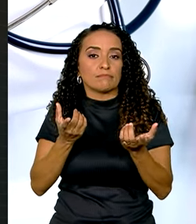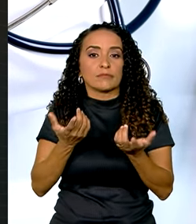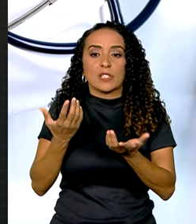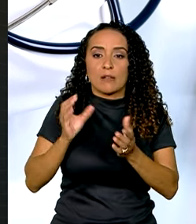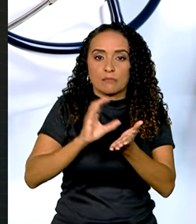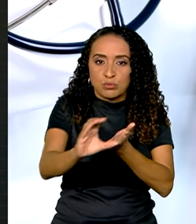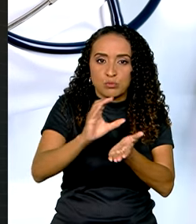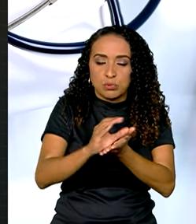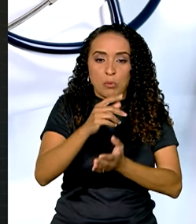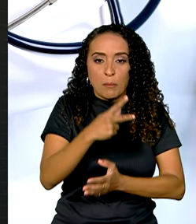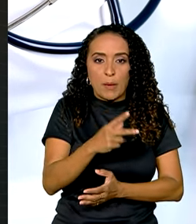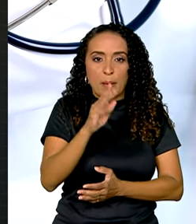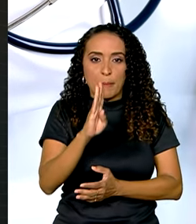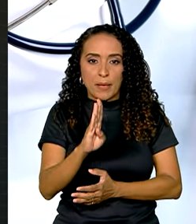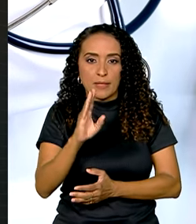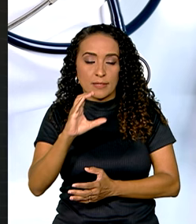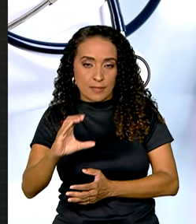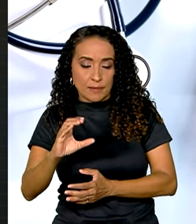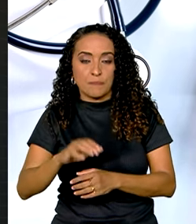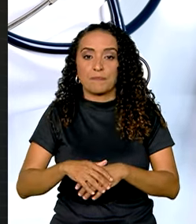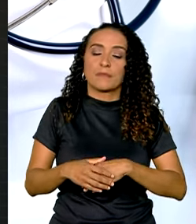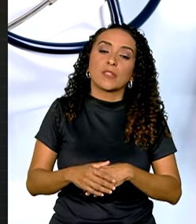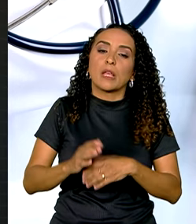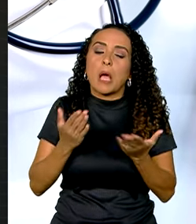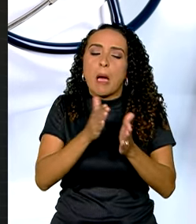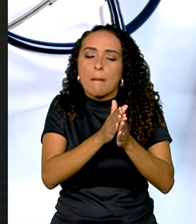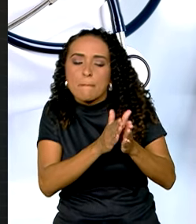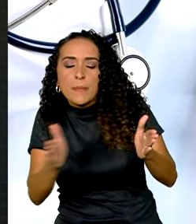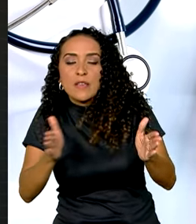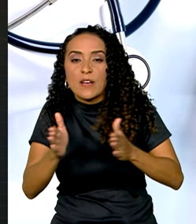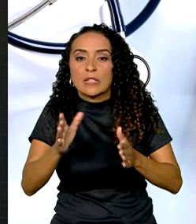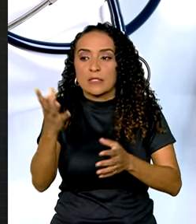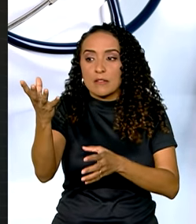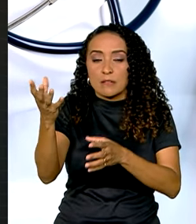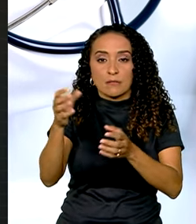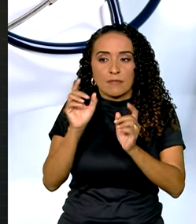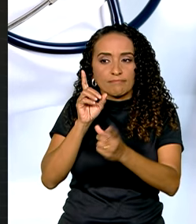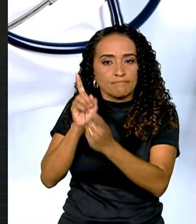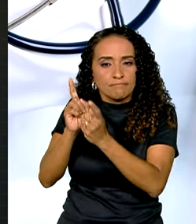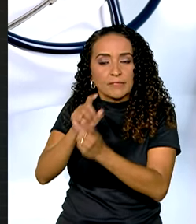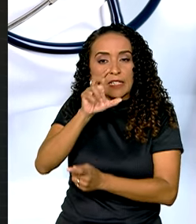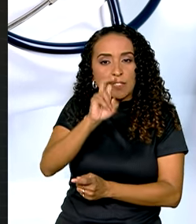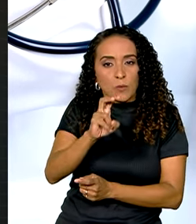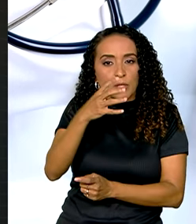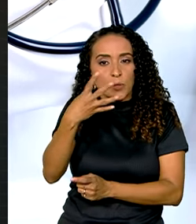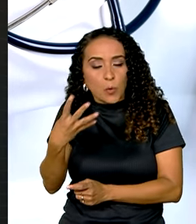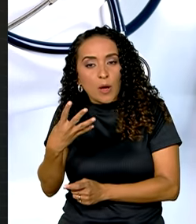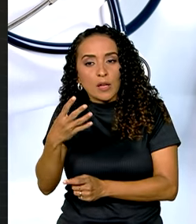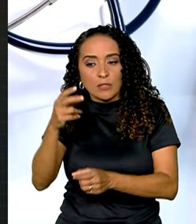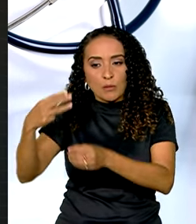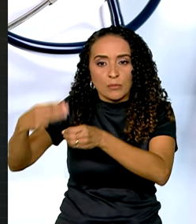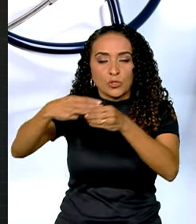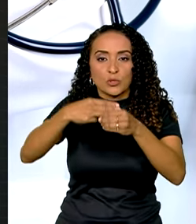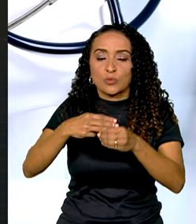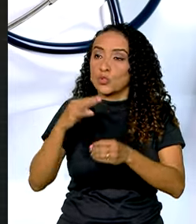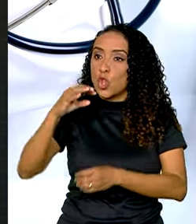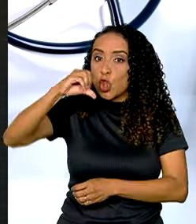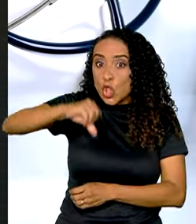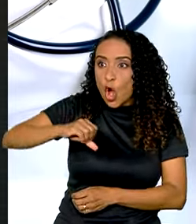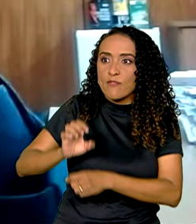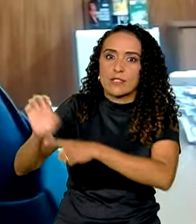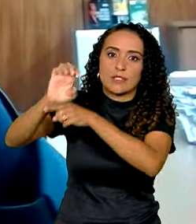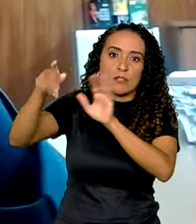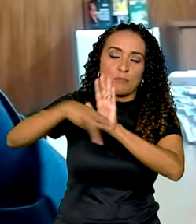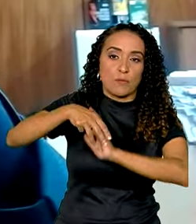continuada, o BPC. Nesta primeira fase, vão ser atendidos 54 municípios em todos os nove estados do